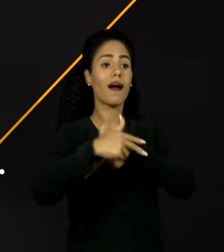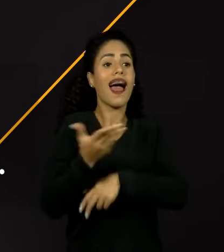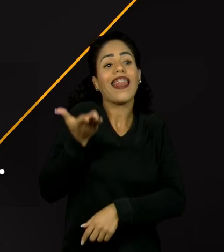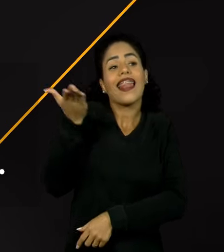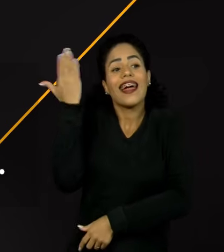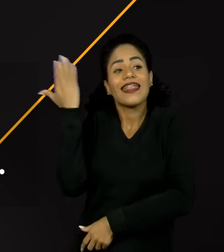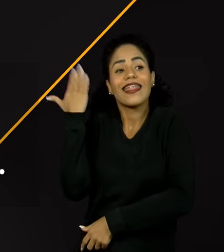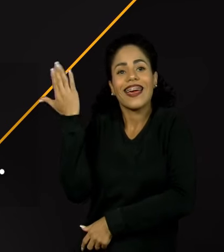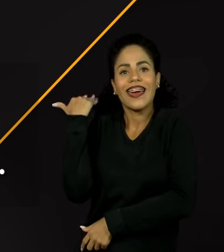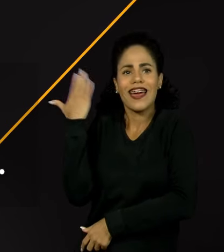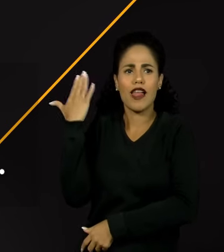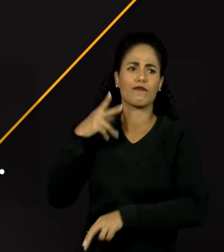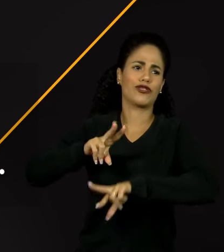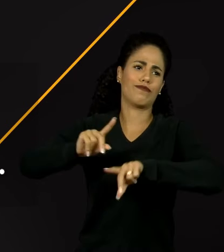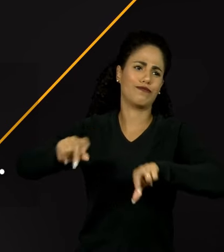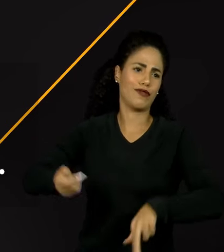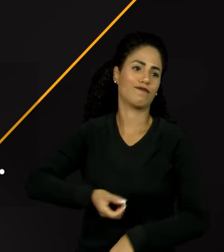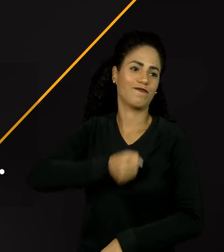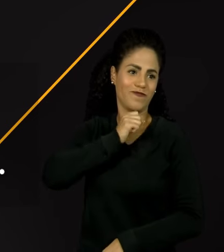gostava dessas músicas, você acredita?